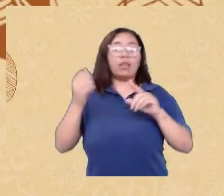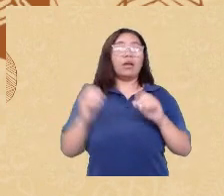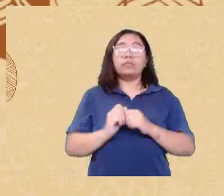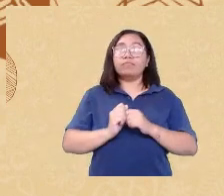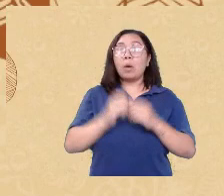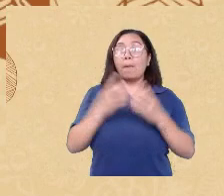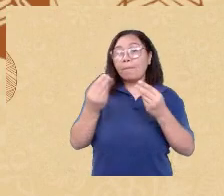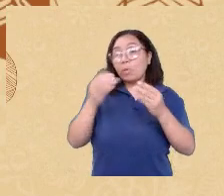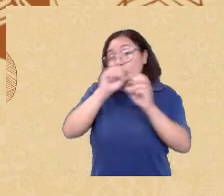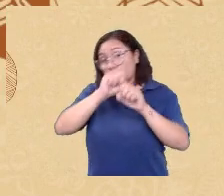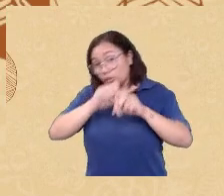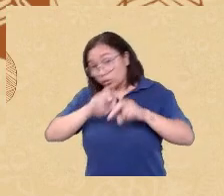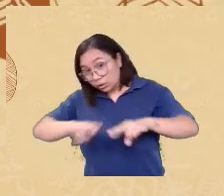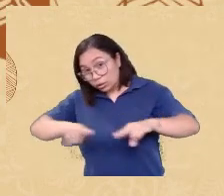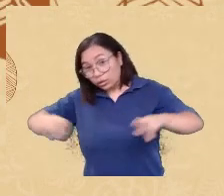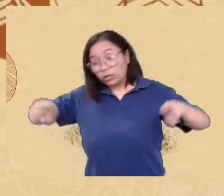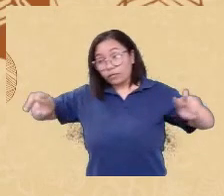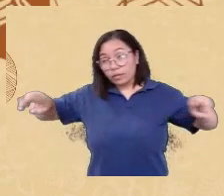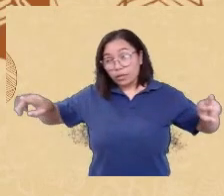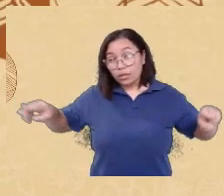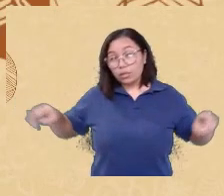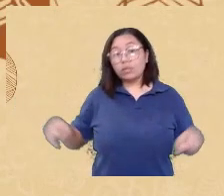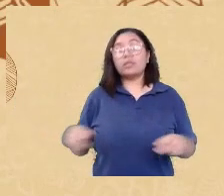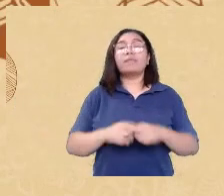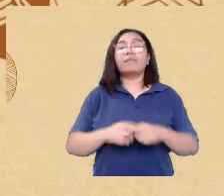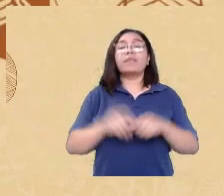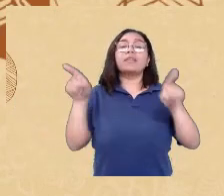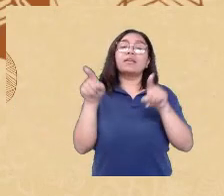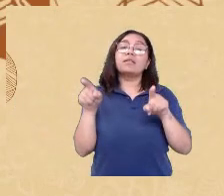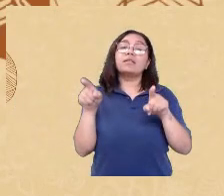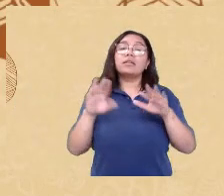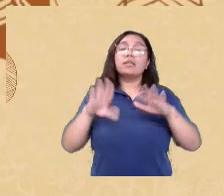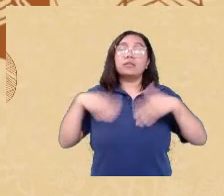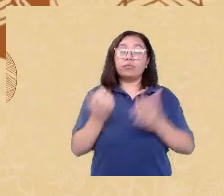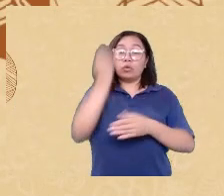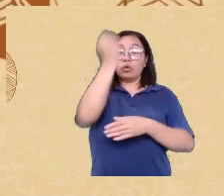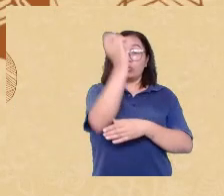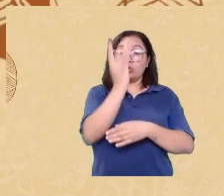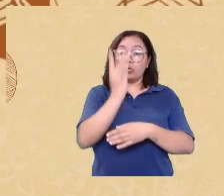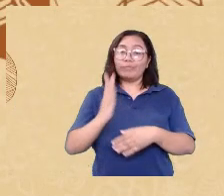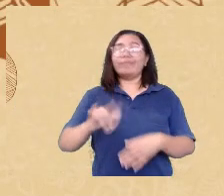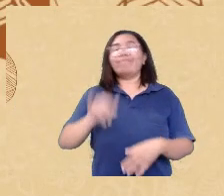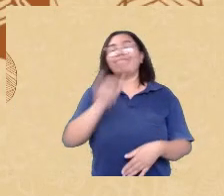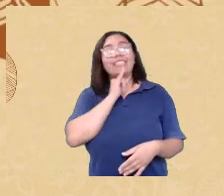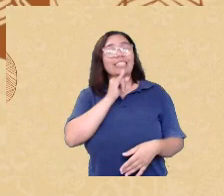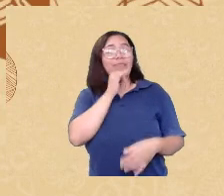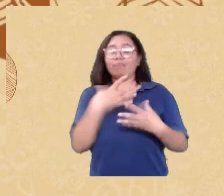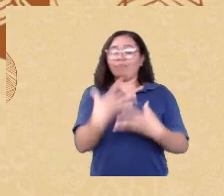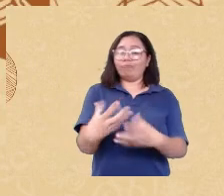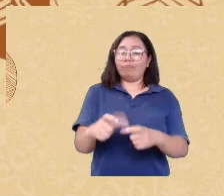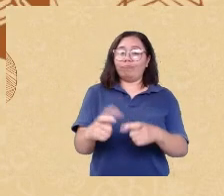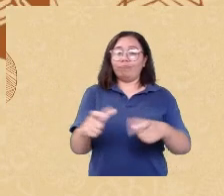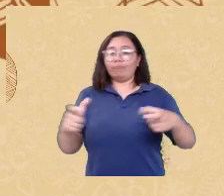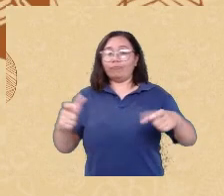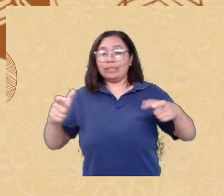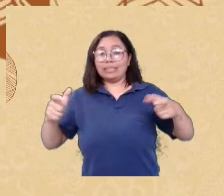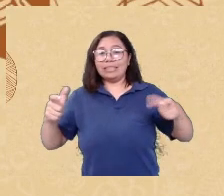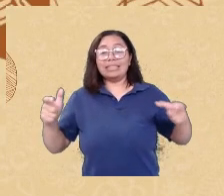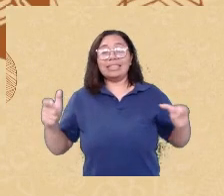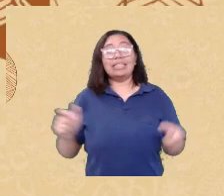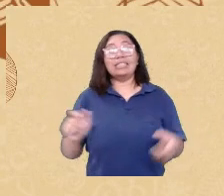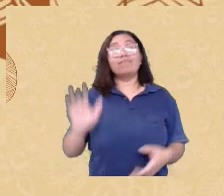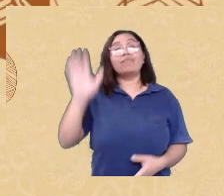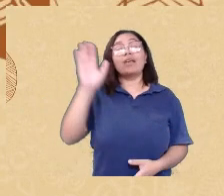países e dentro dos países no Brasil é um exemplo gritante né cada região do país a gente tem uma realidade completamente